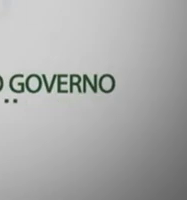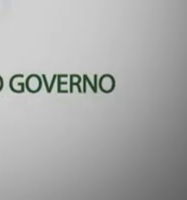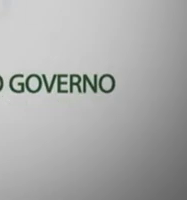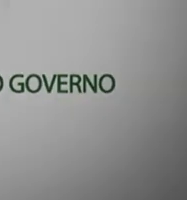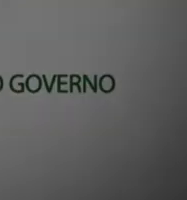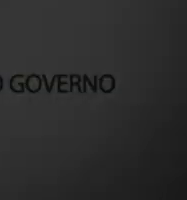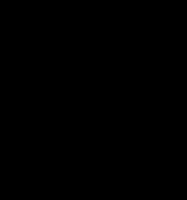Governo